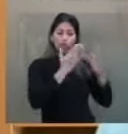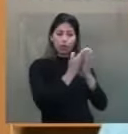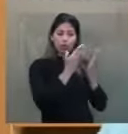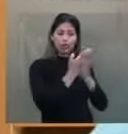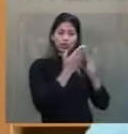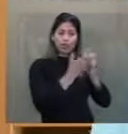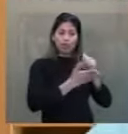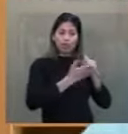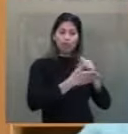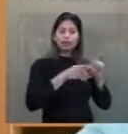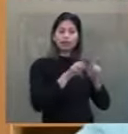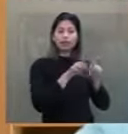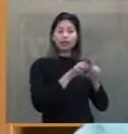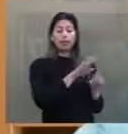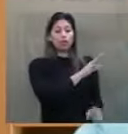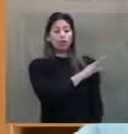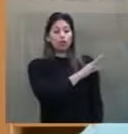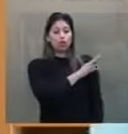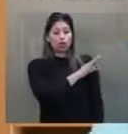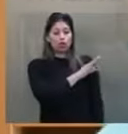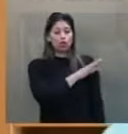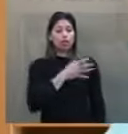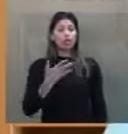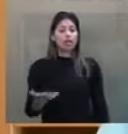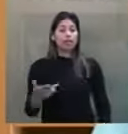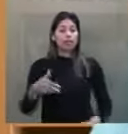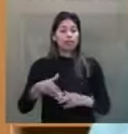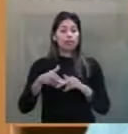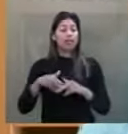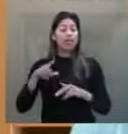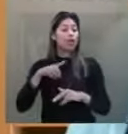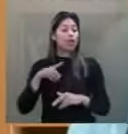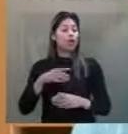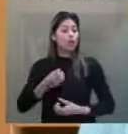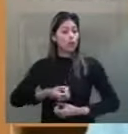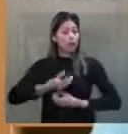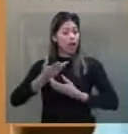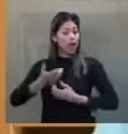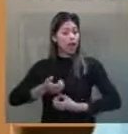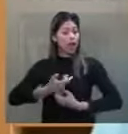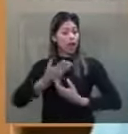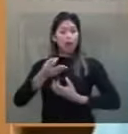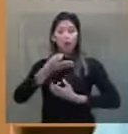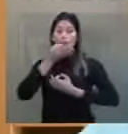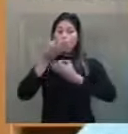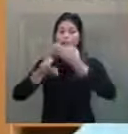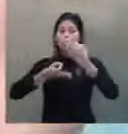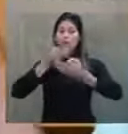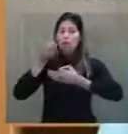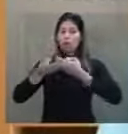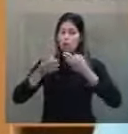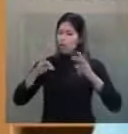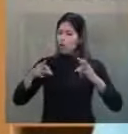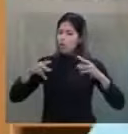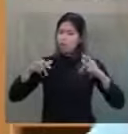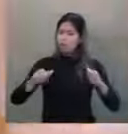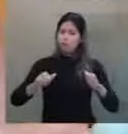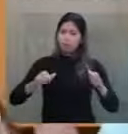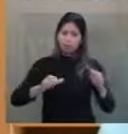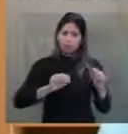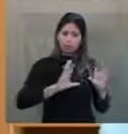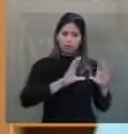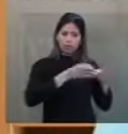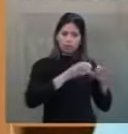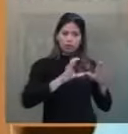Tecnológico. São os seguintes os argumentos que essas, todas as entidades, todas,